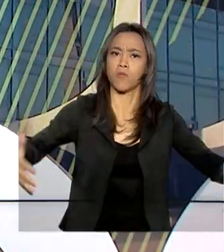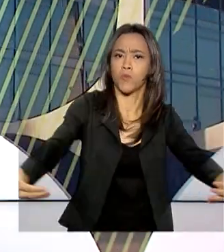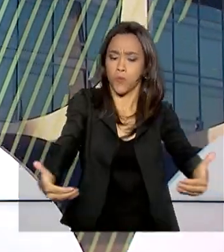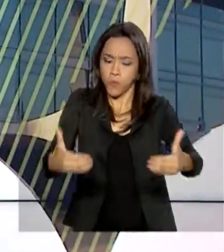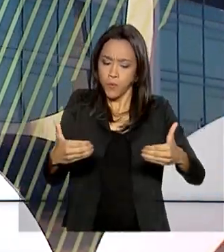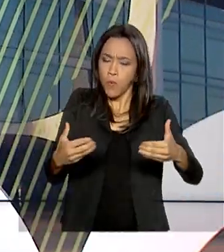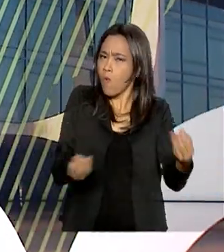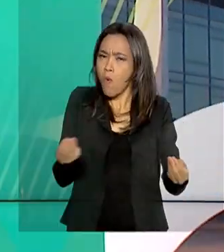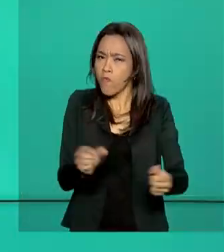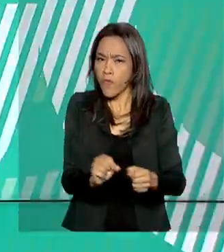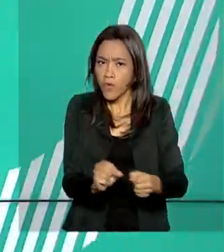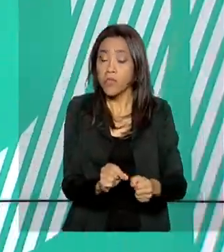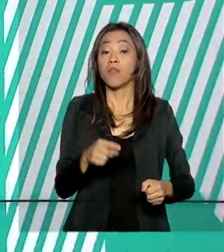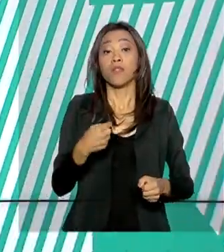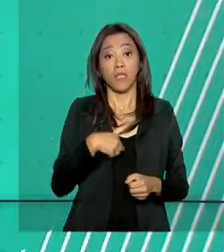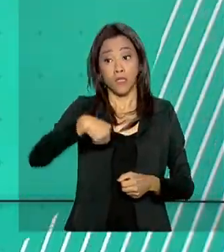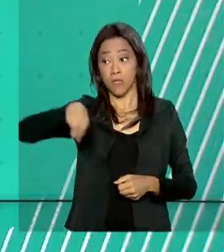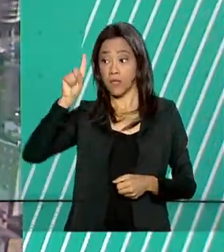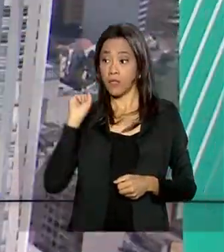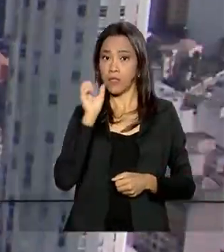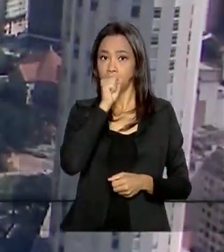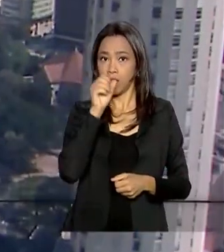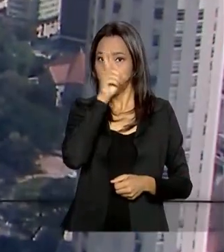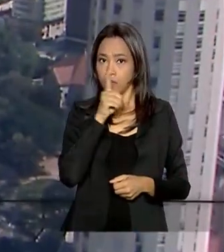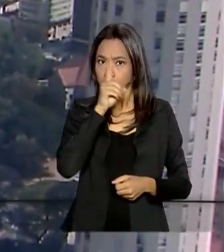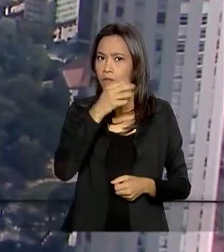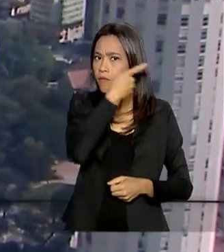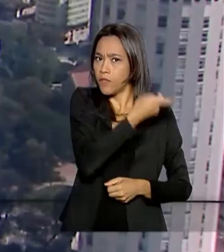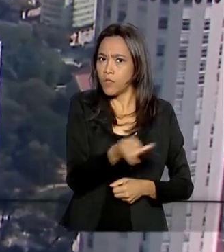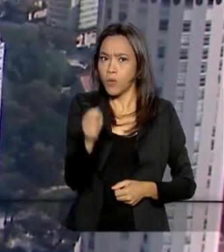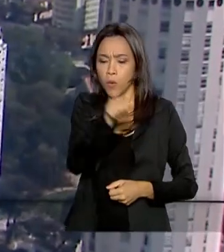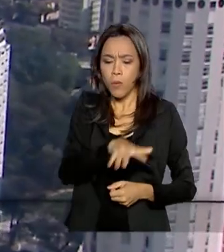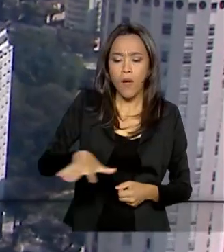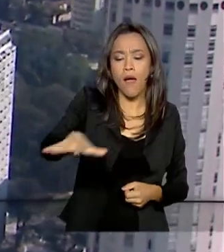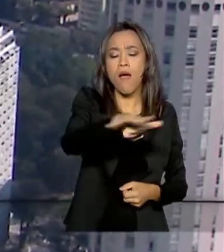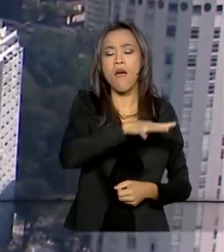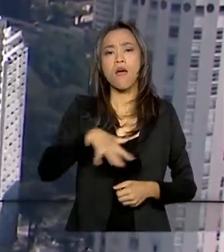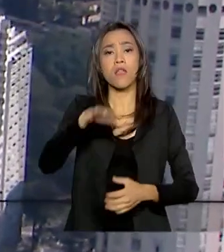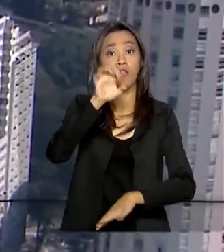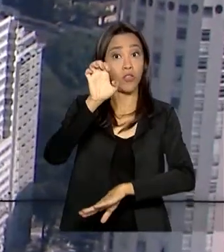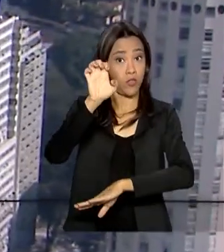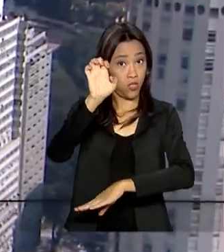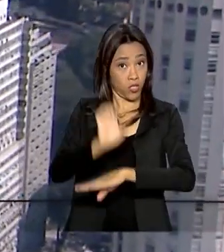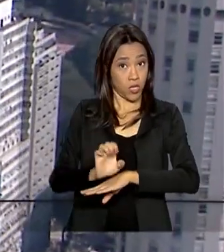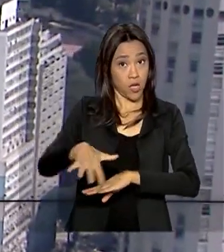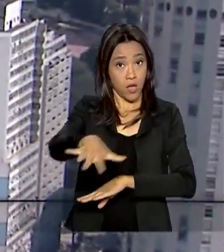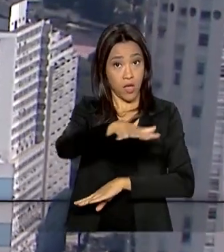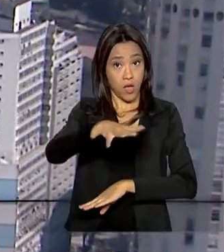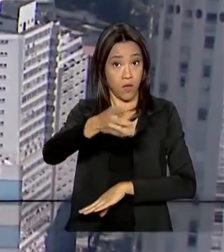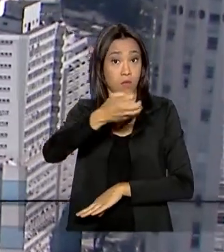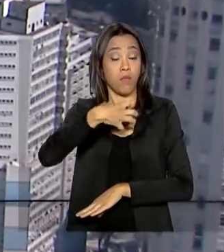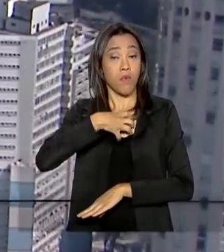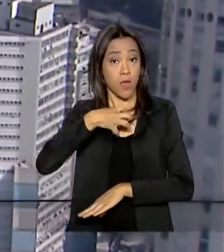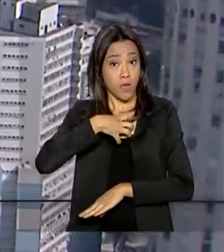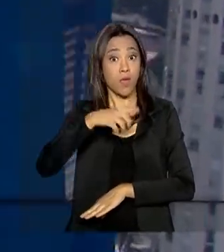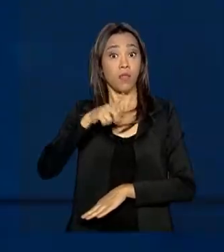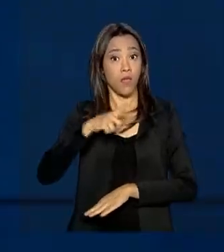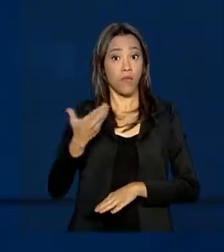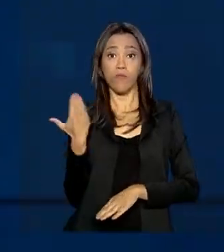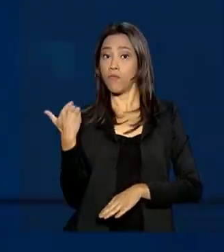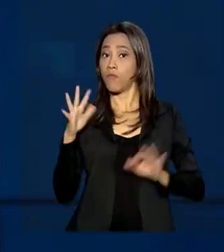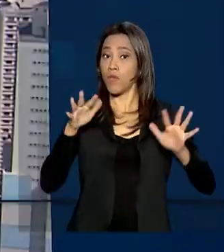Neste fim de semana, o ministro visitou Abrólios, região no estado da Bahia atingida pelo óleo, e participou de reunião com